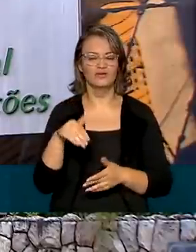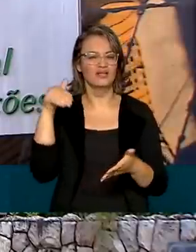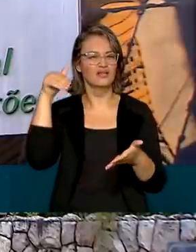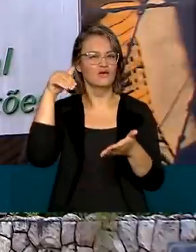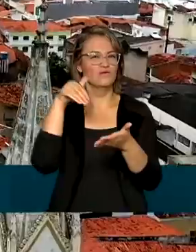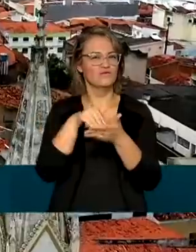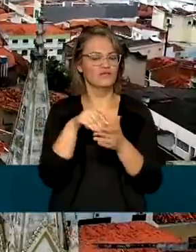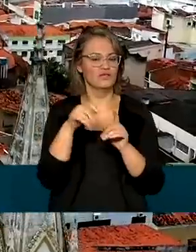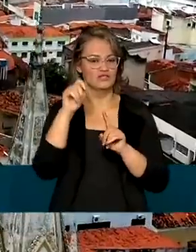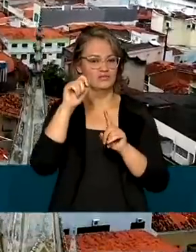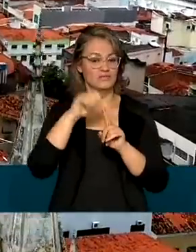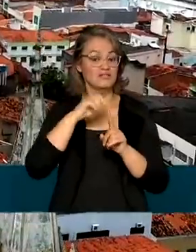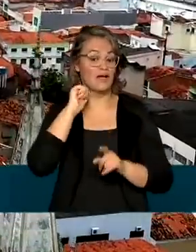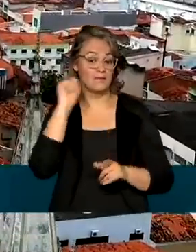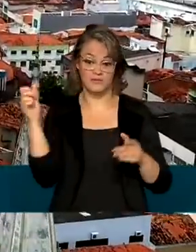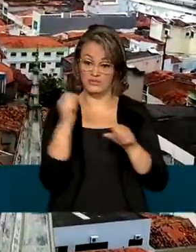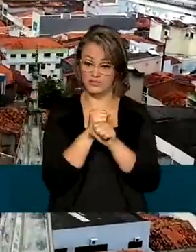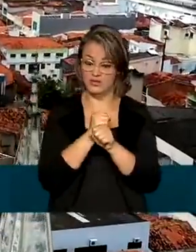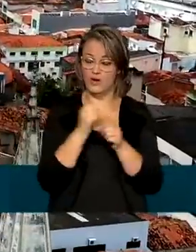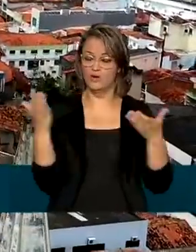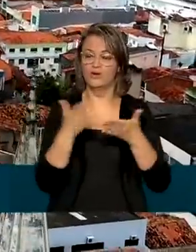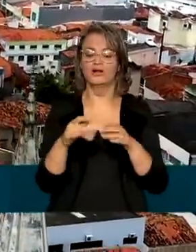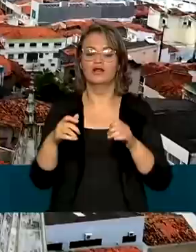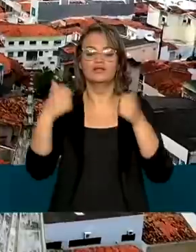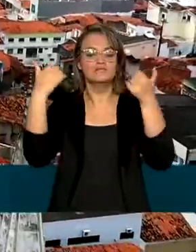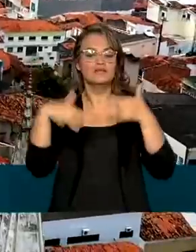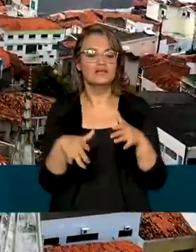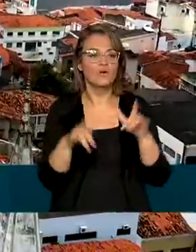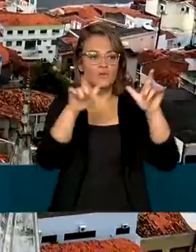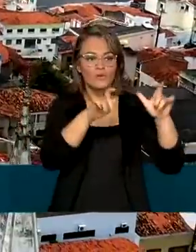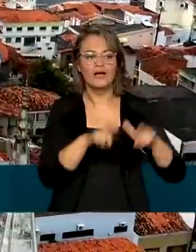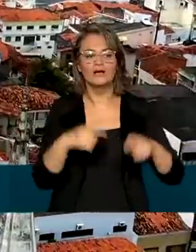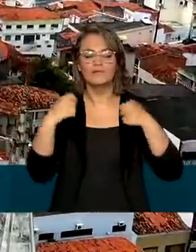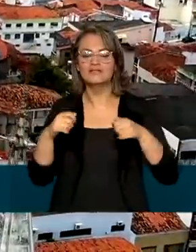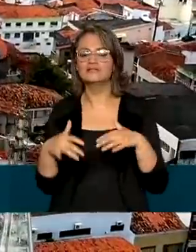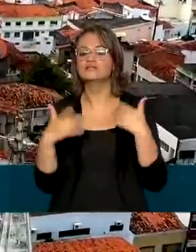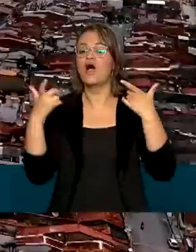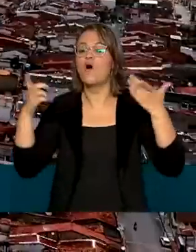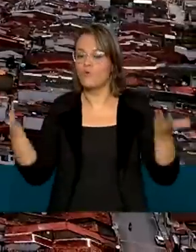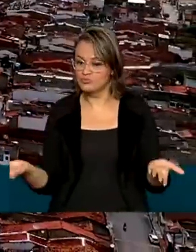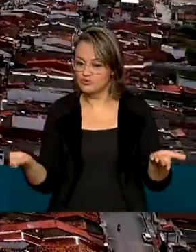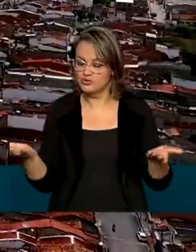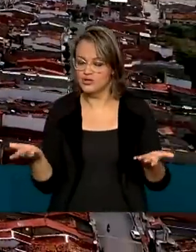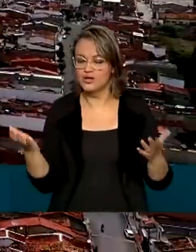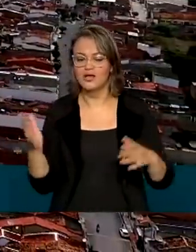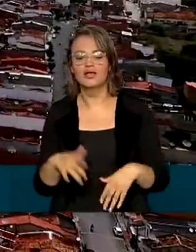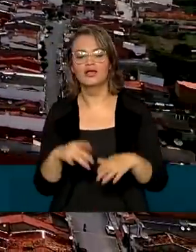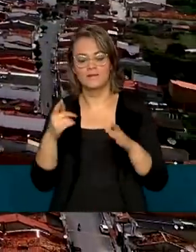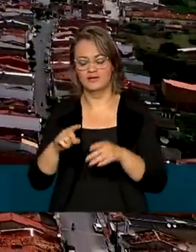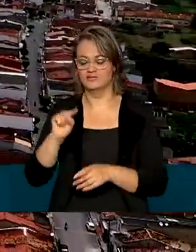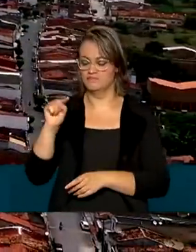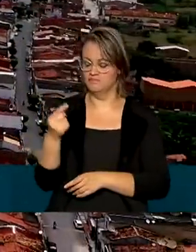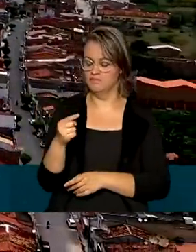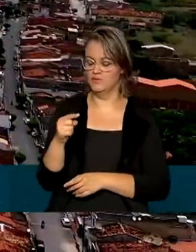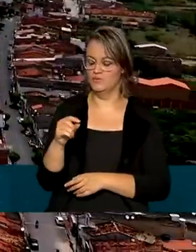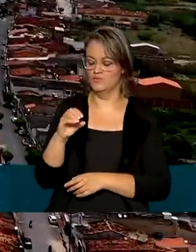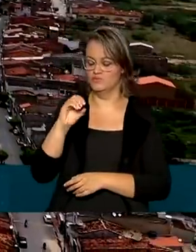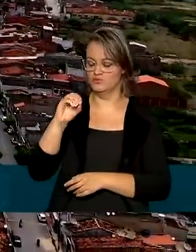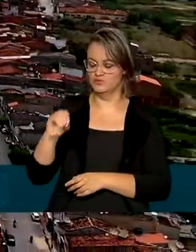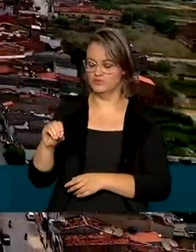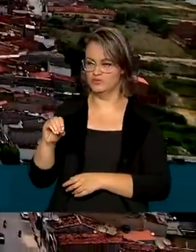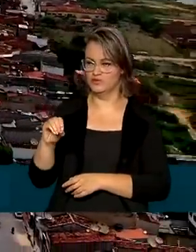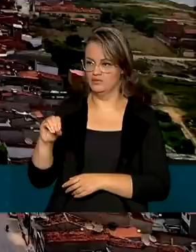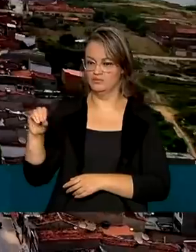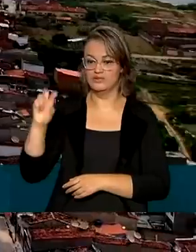de abril deste ano para indicar os locais que devem receber a infraestrutura. Além disso, 1.105 locais, ainda